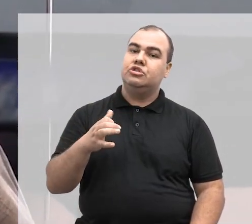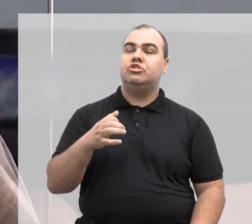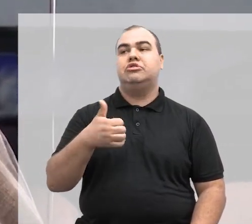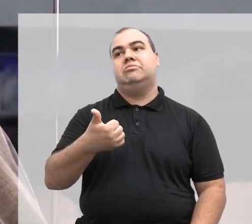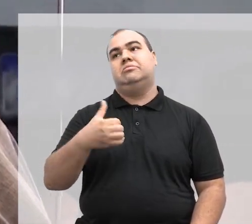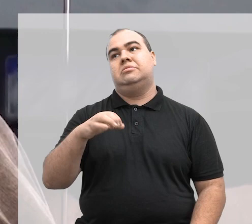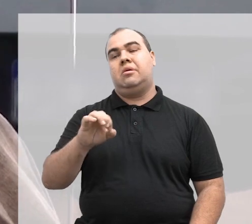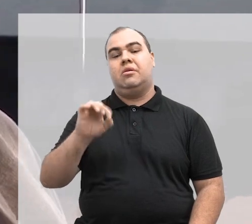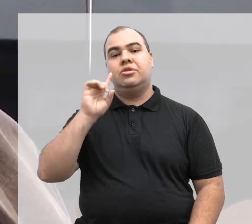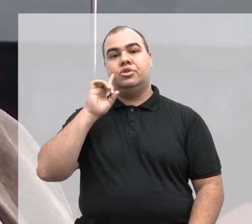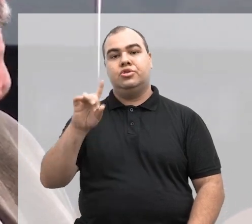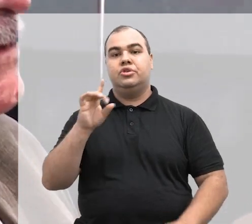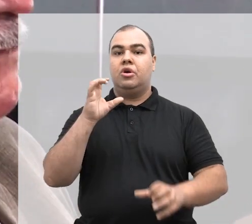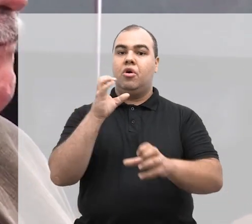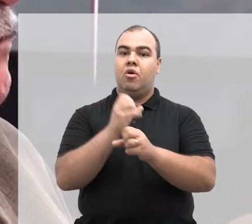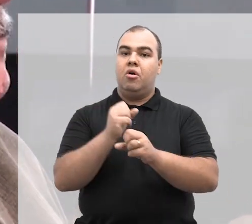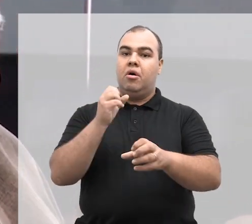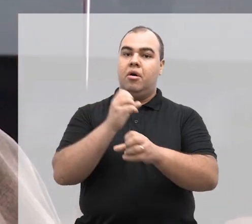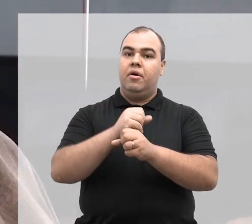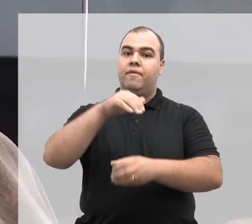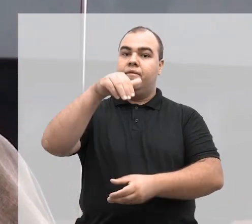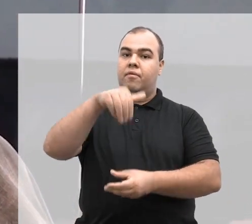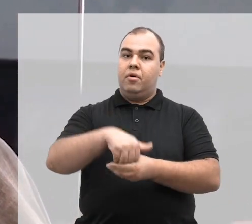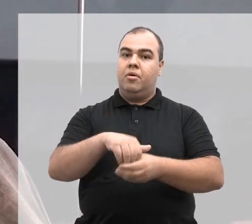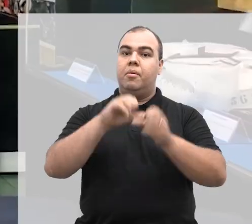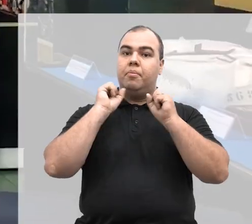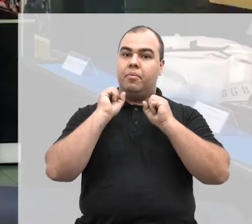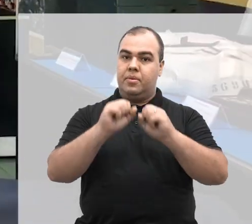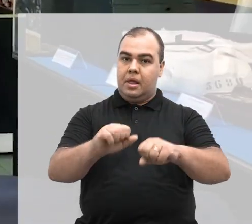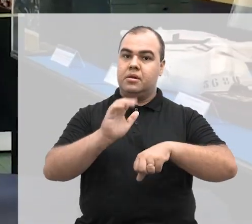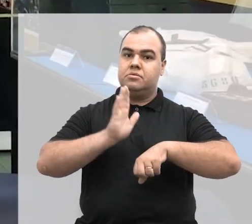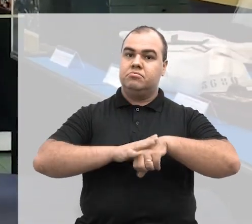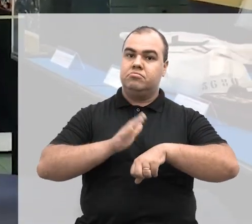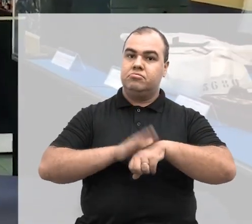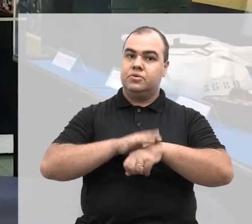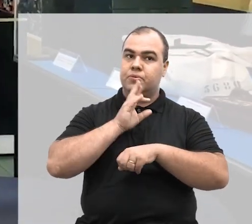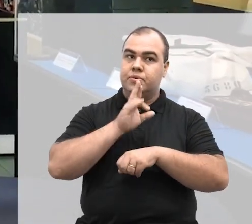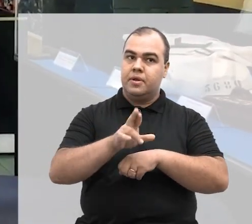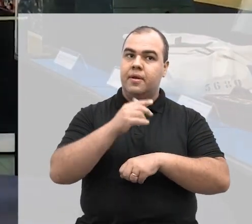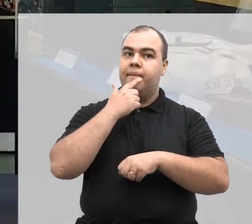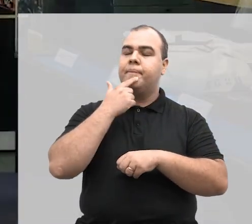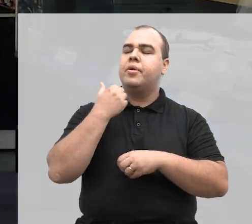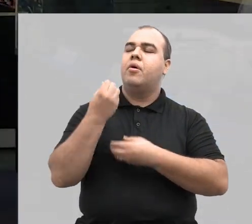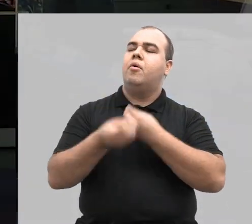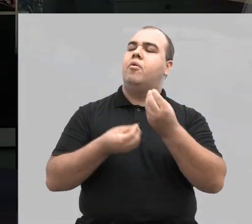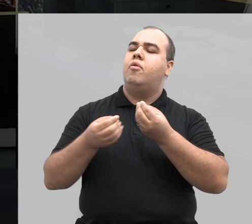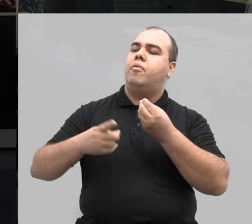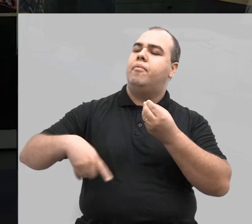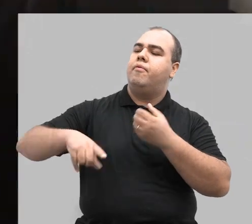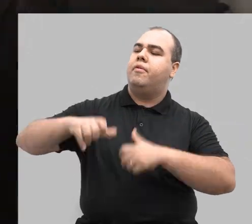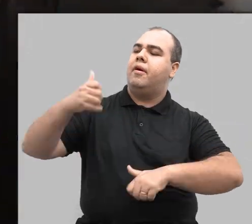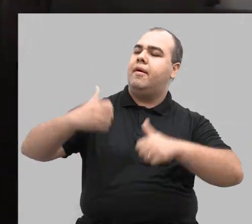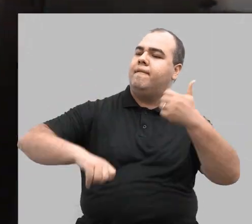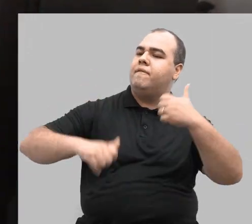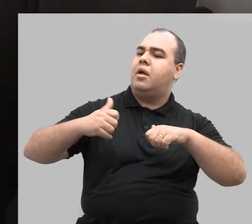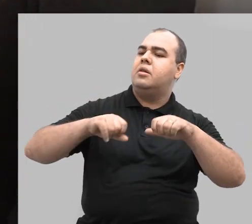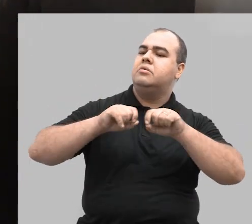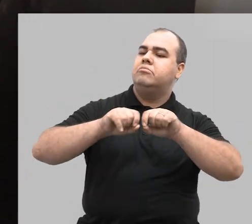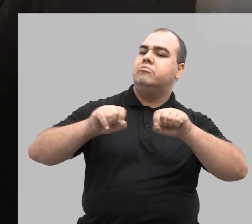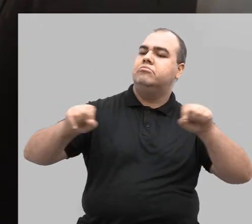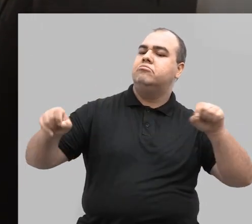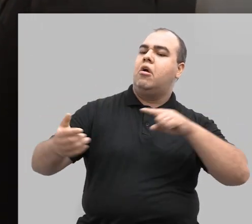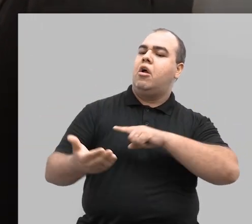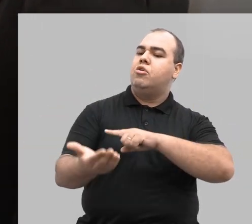dias de contagem de votos para que pudesse sair o resultado das eleições. E como é que o senhor avalia as inovações que